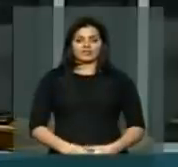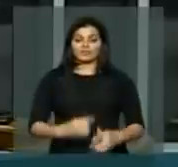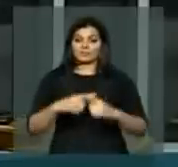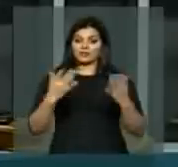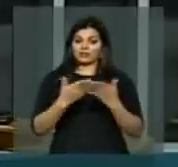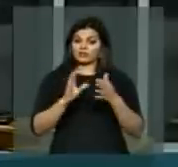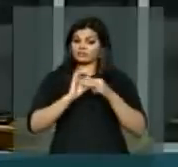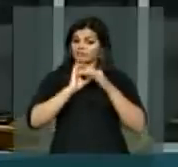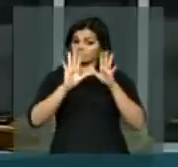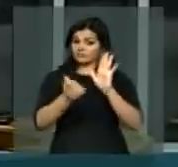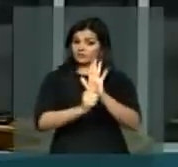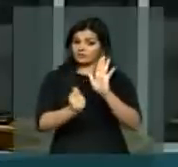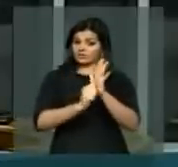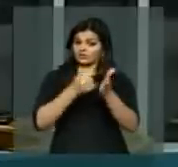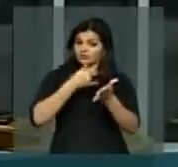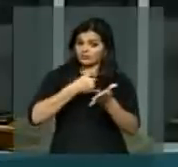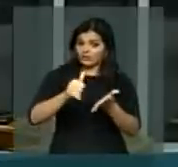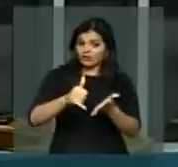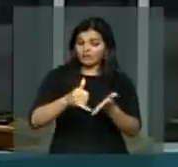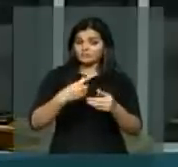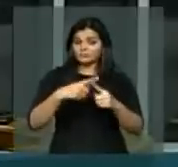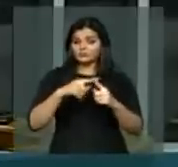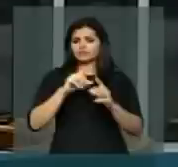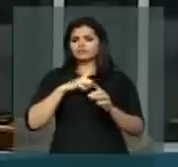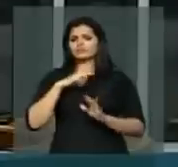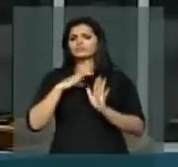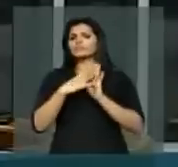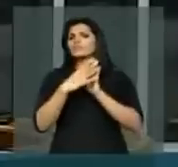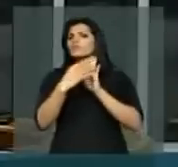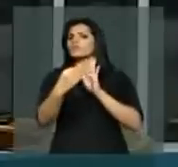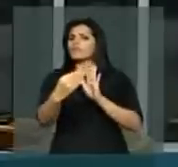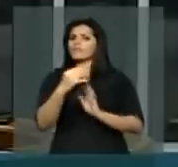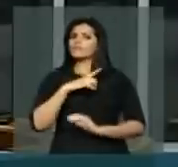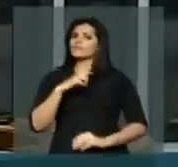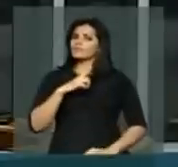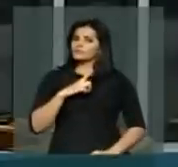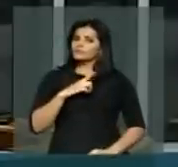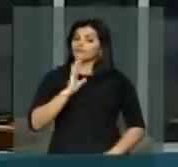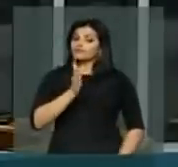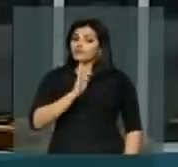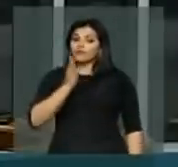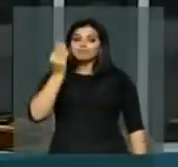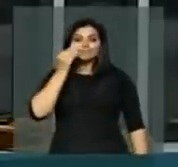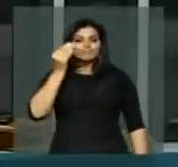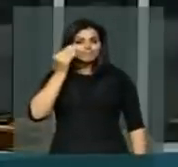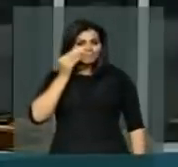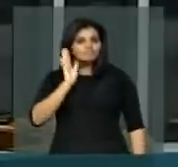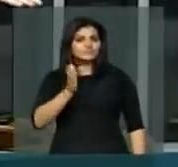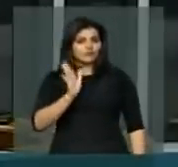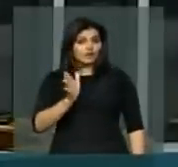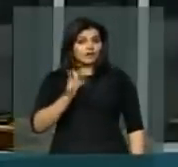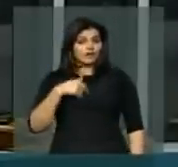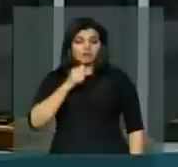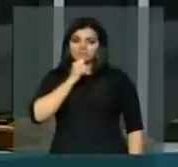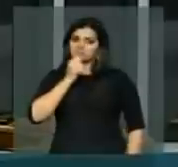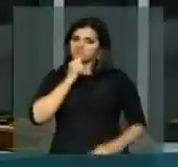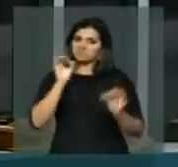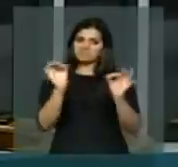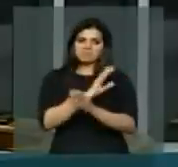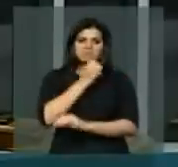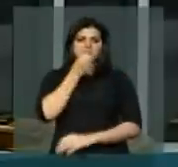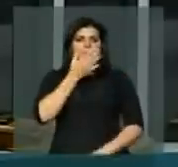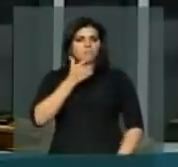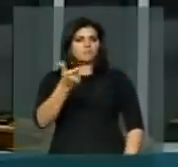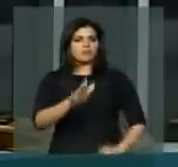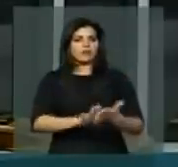descriminalização das drogas, baseado em modelos que já experimentaram e que não obtiveram sucesso,